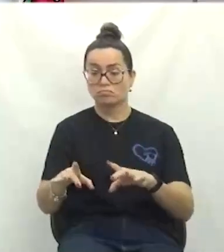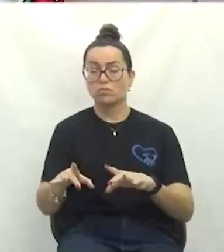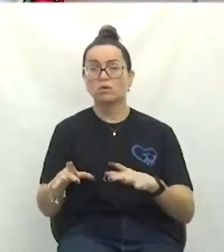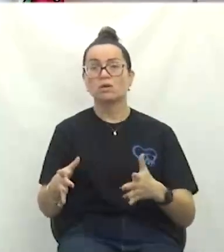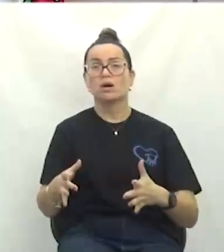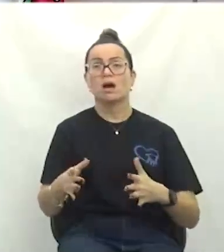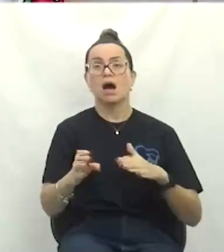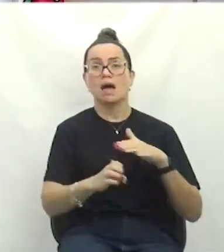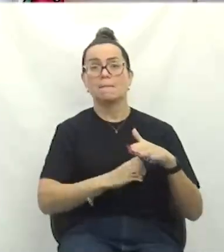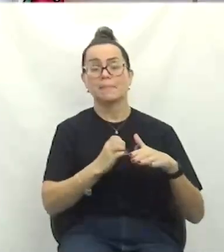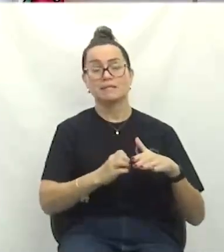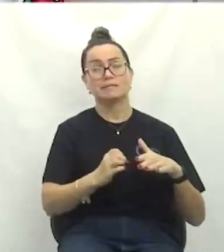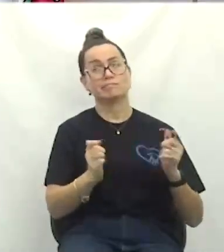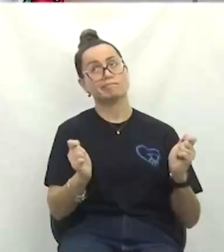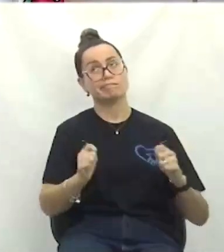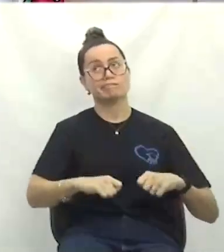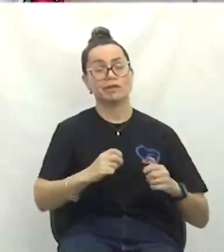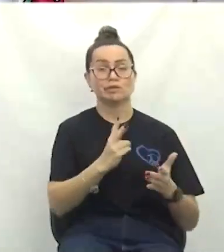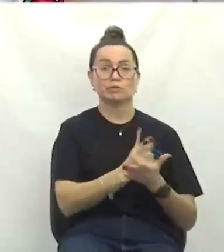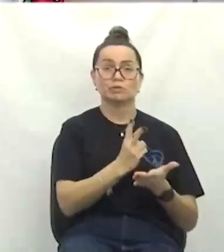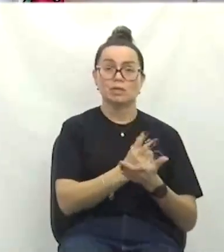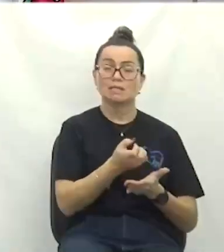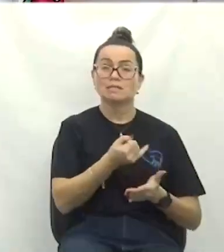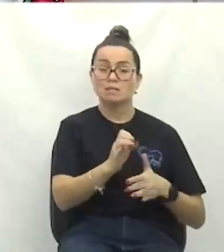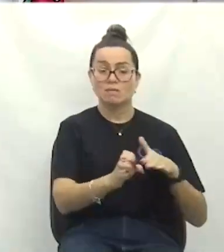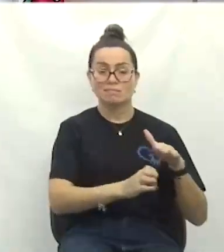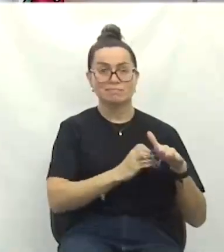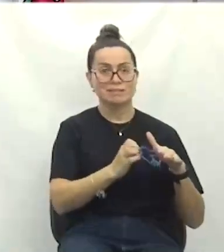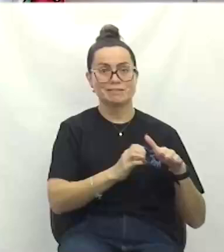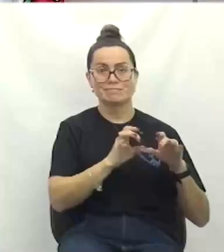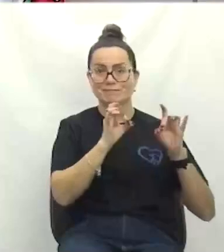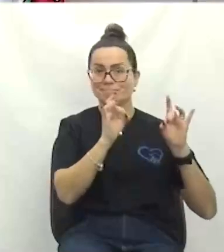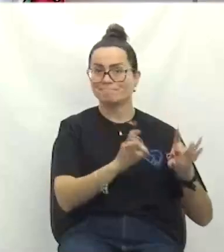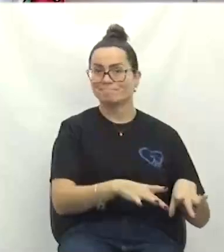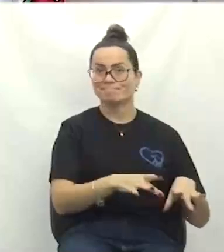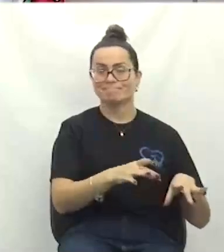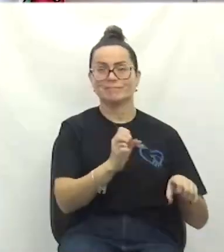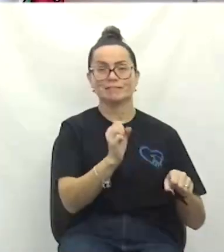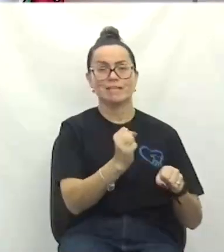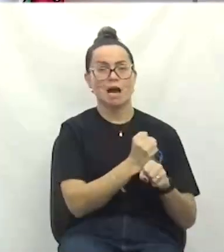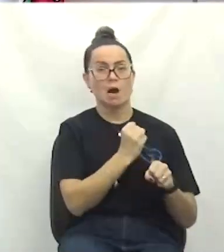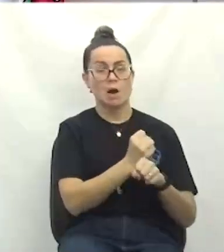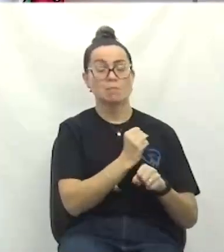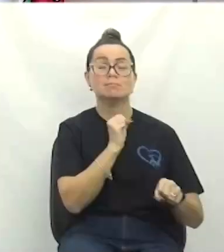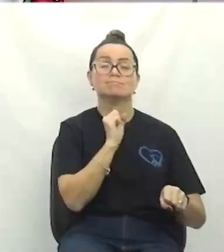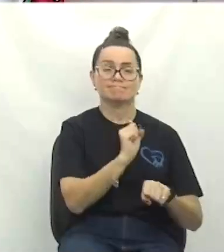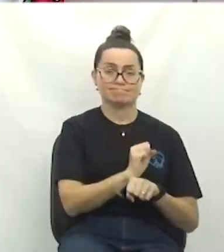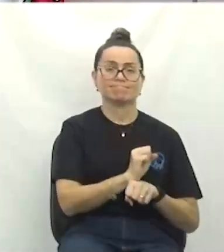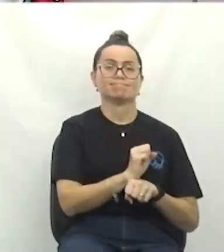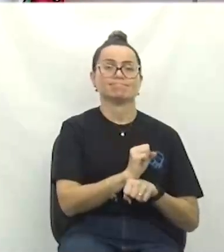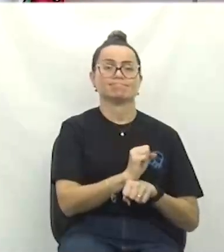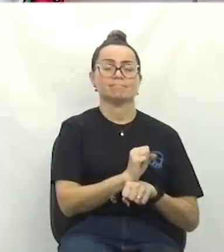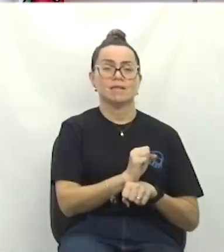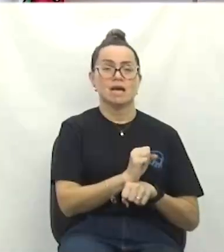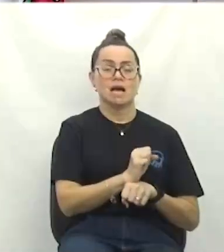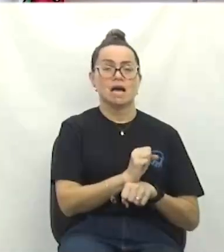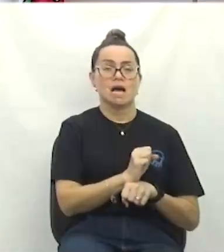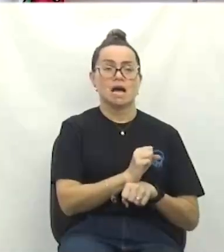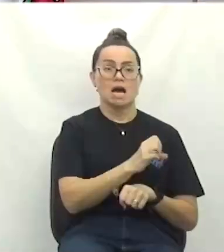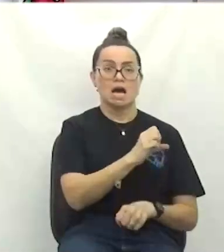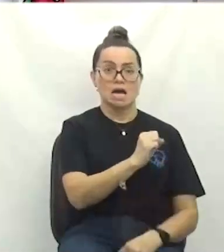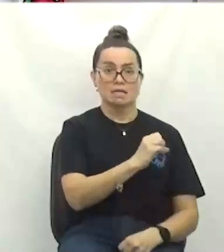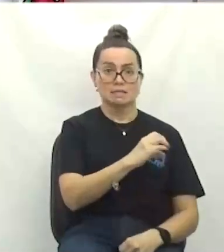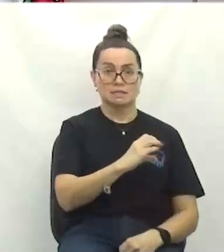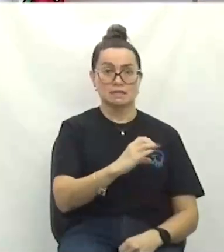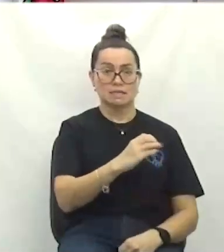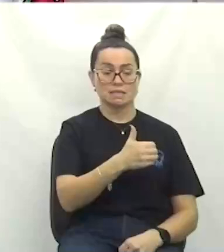podia continuar nessa obra. Se não, ela vai sair, essa obra vai parar. A S-168 vai parar.